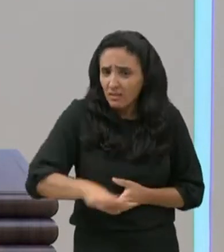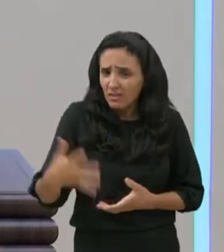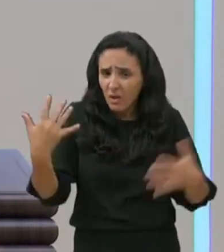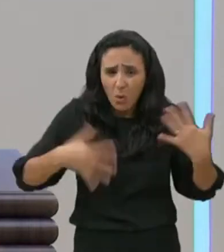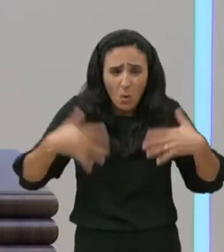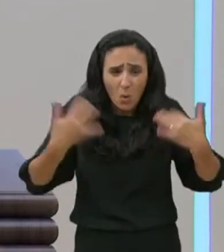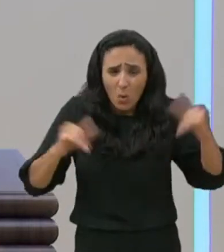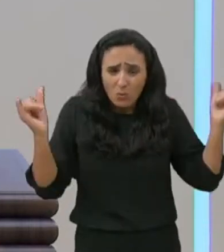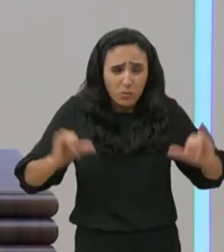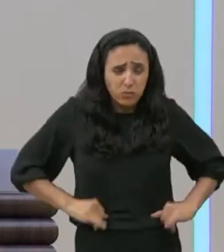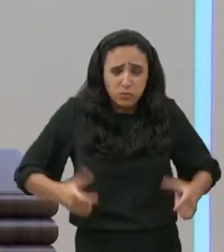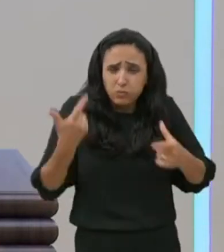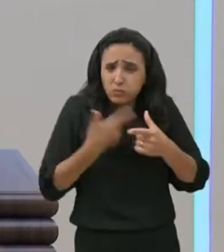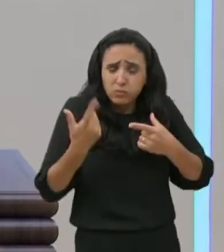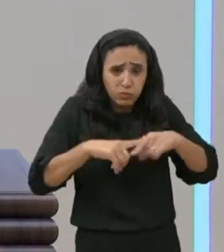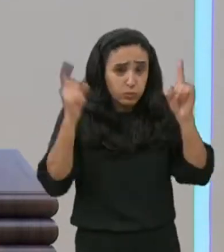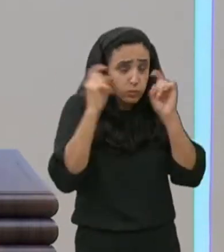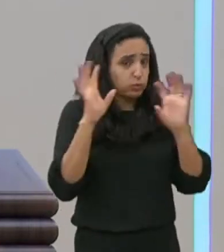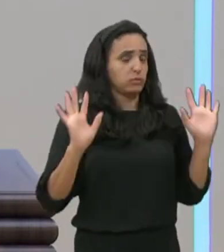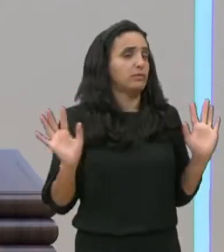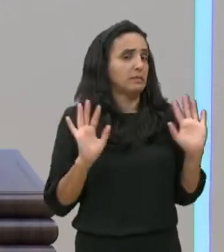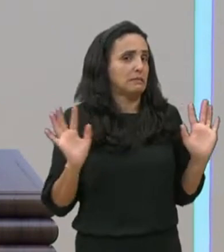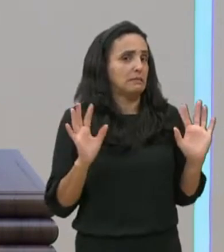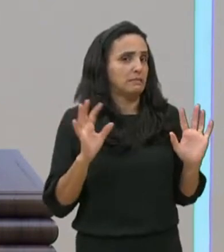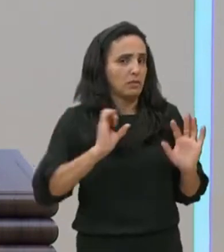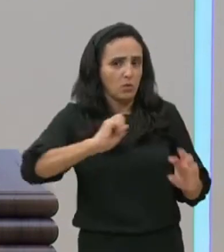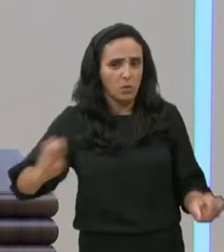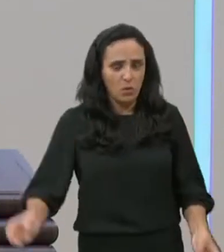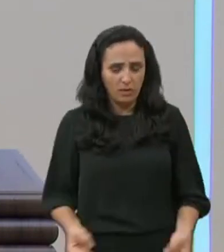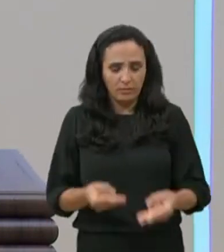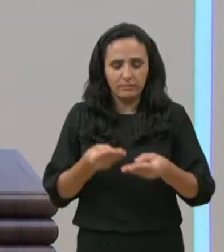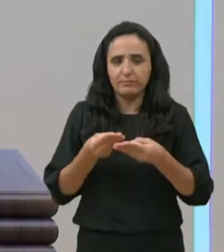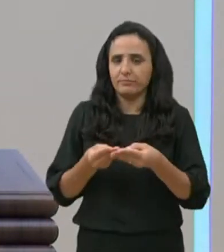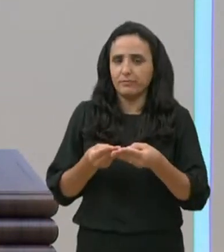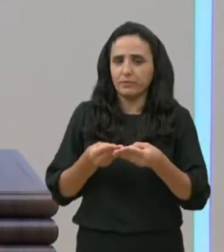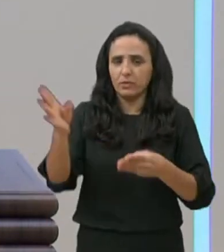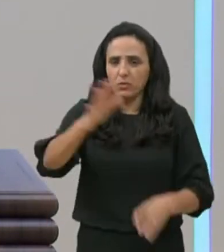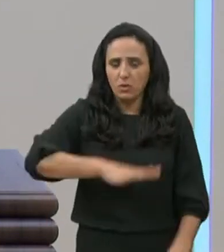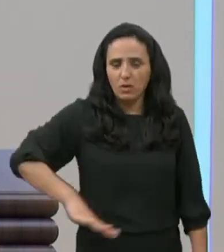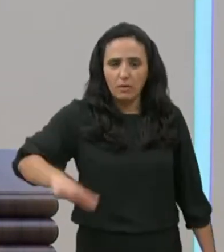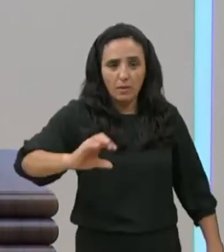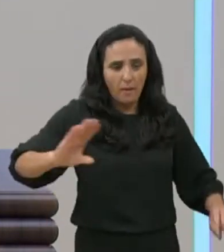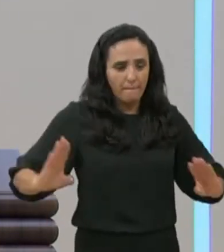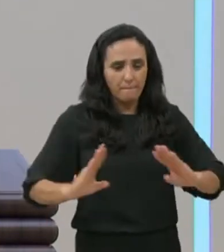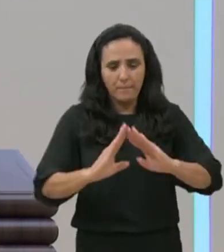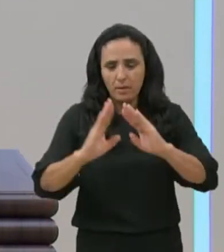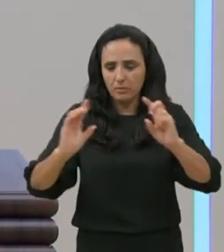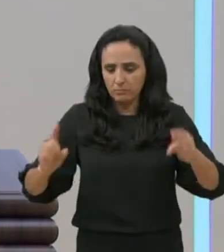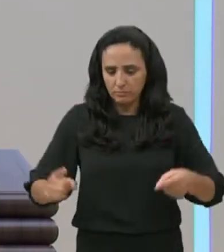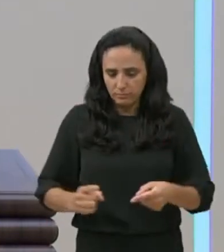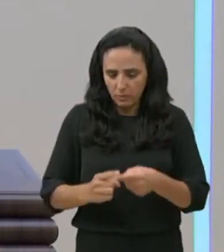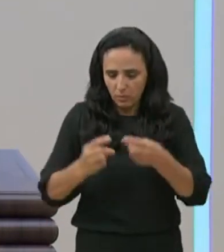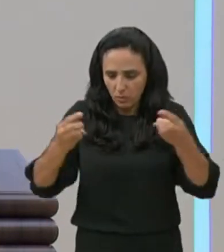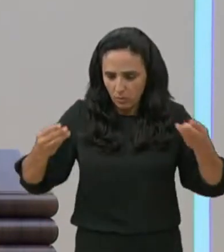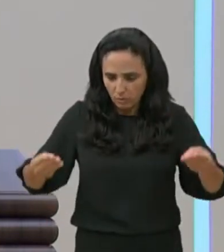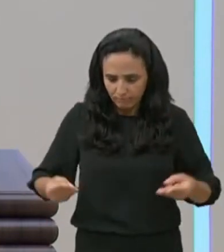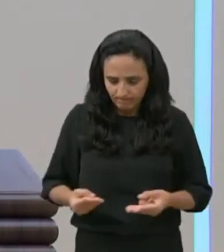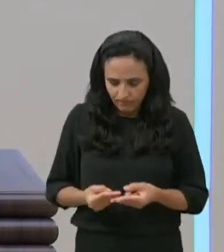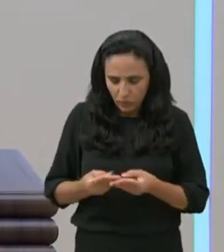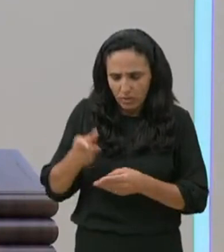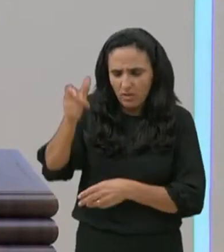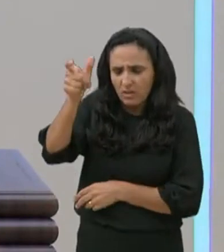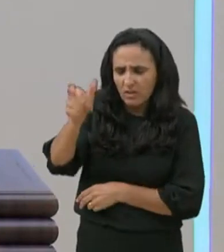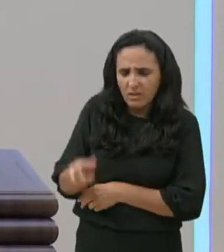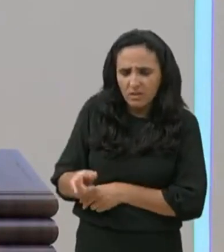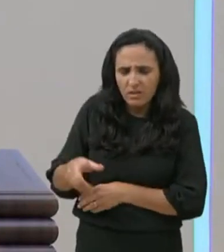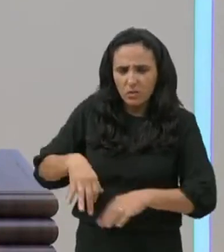tido, uma boa recomendação, dos judeus, dos anciãos, dali da sinagoga, dito, ele é digno, é um homem íntegro,